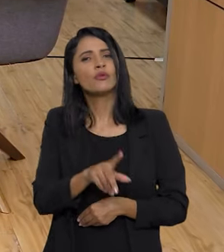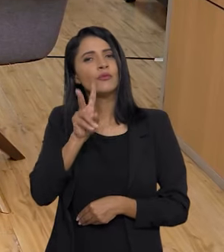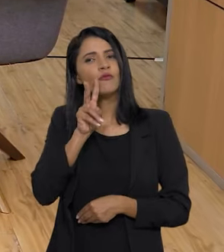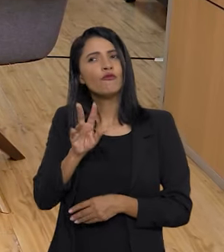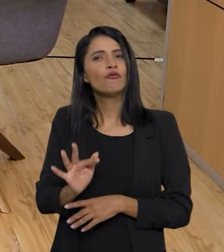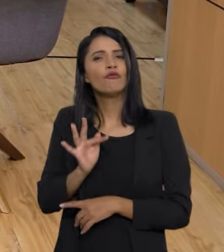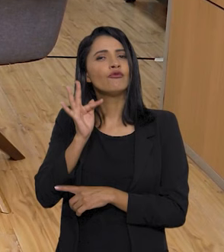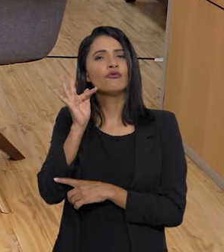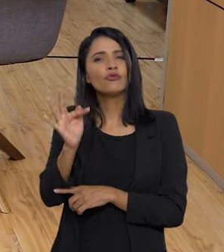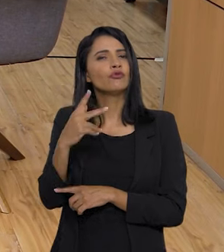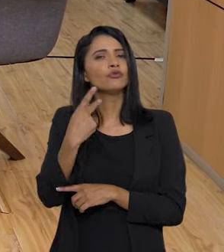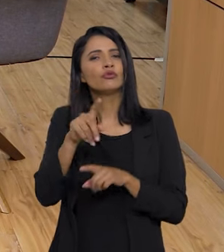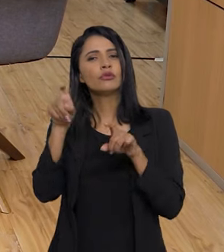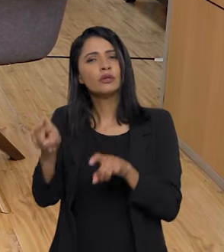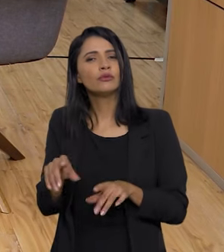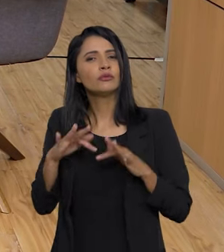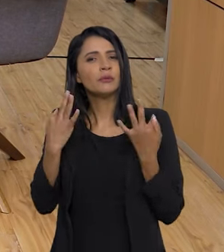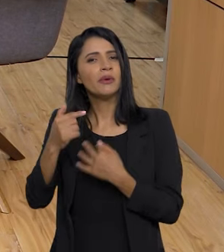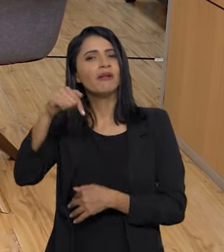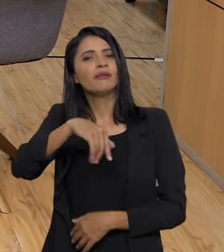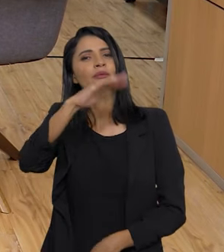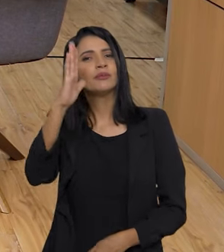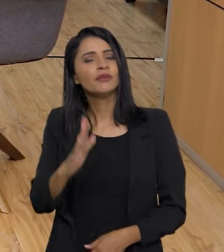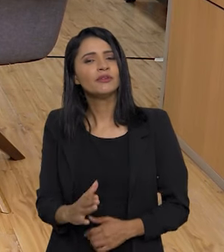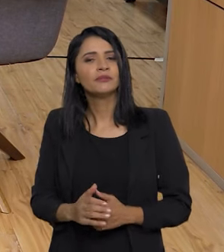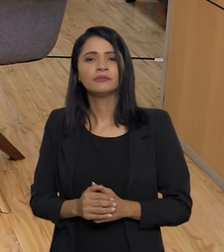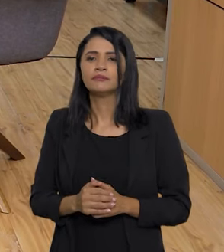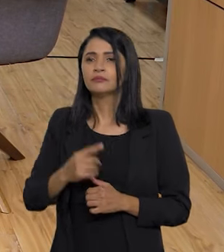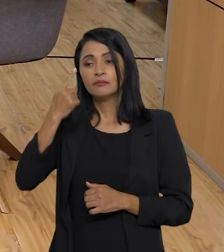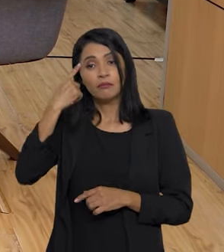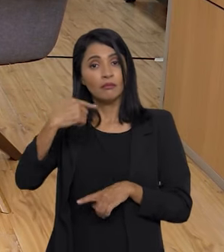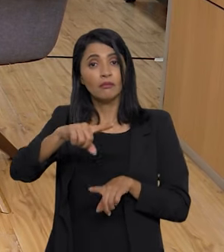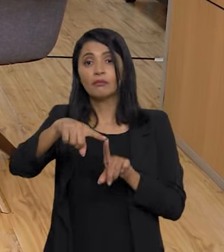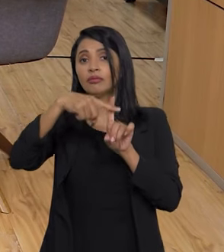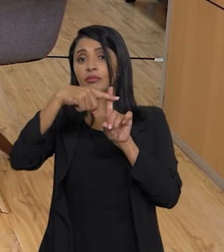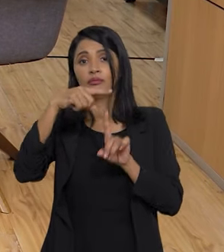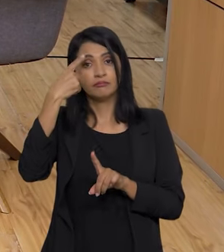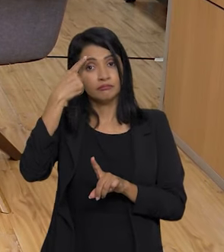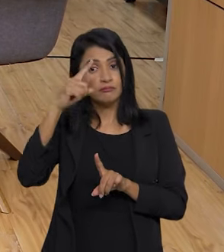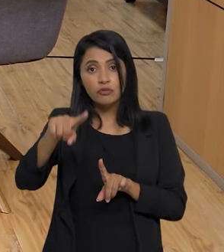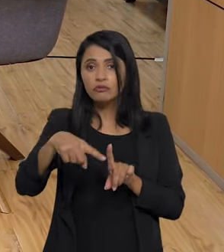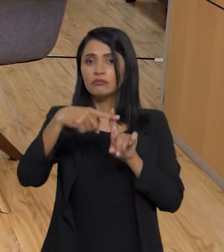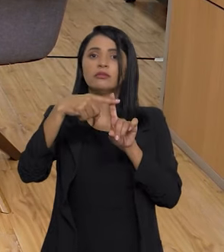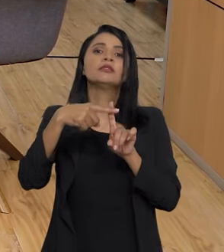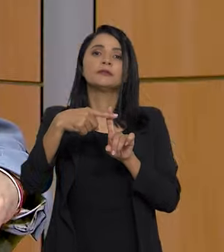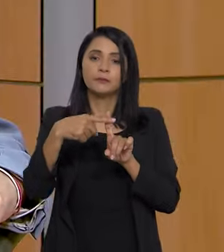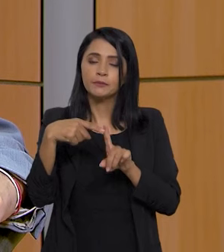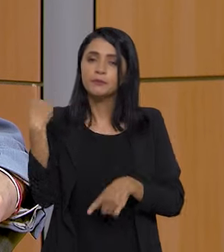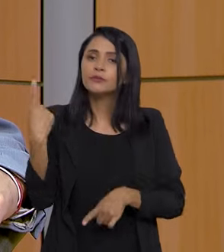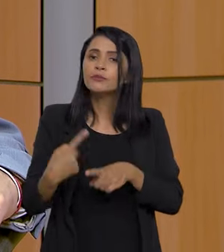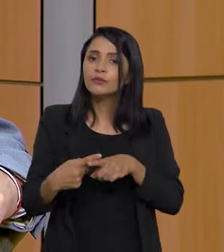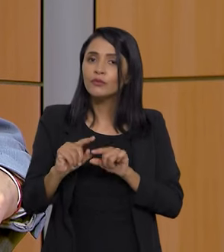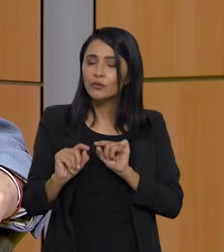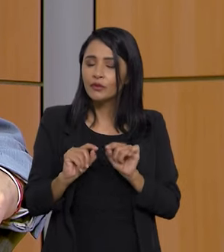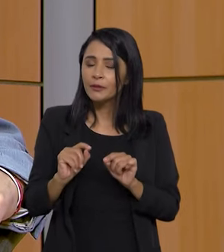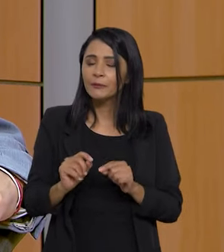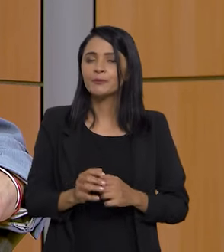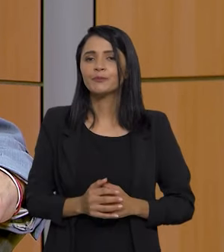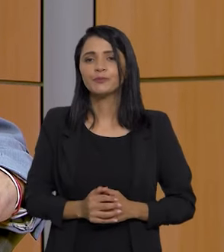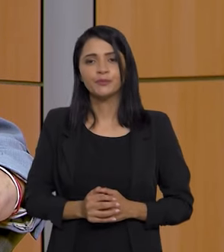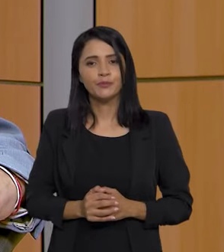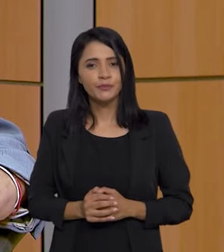como é que o senhor vê o futuro da agricultura familiar no nosso país? Com muito otimismo. Com muito otimismo. Porque